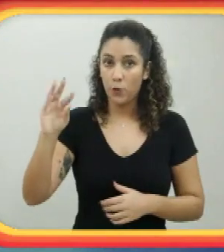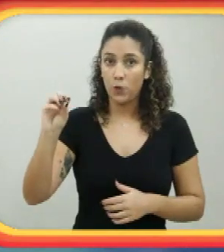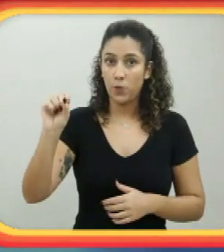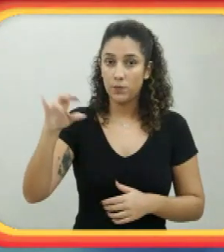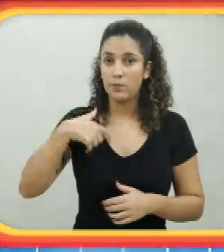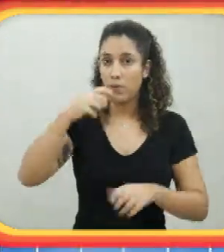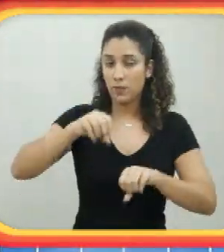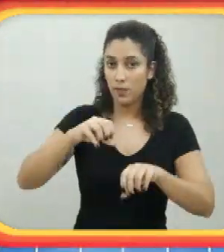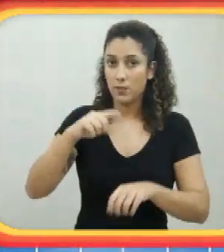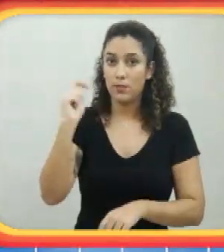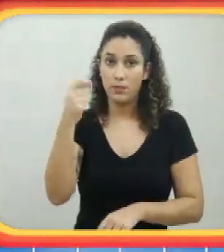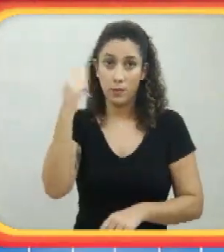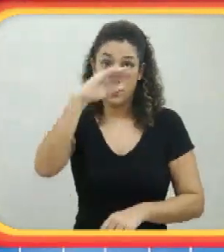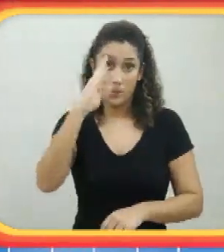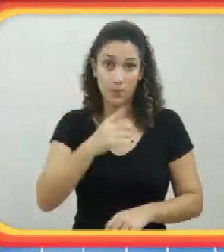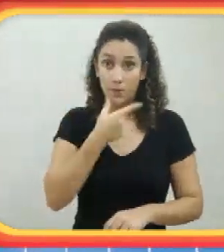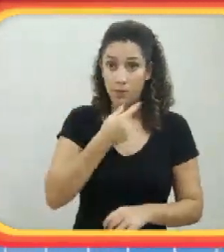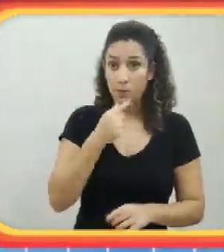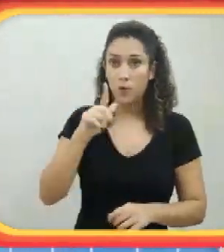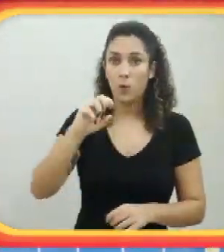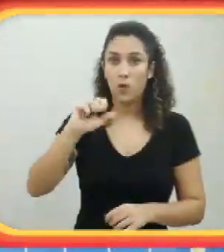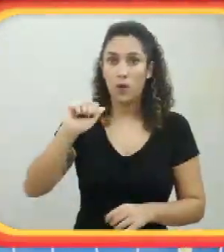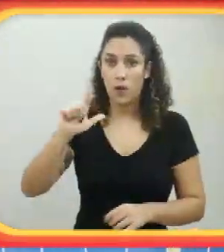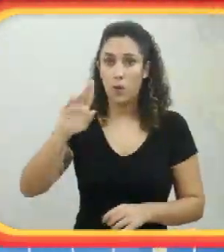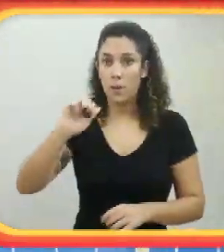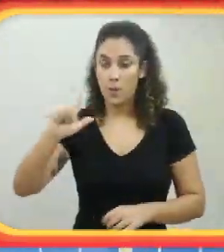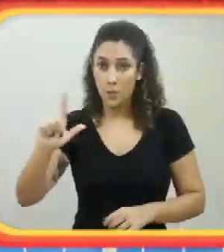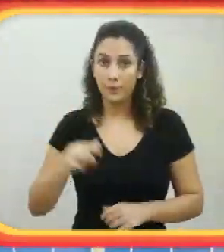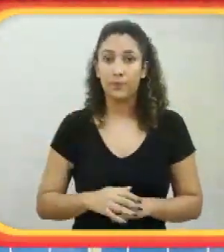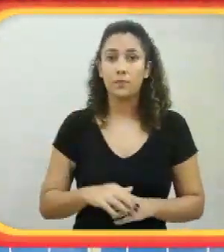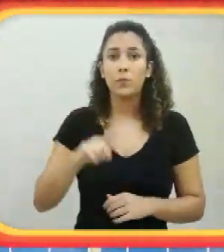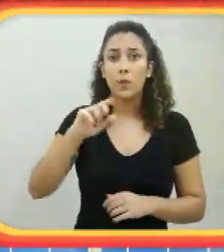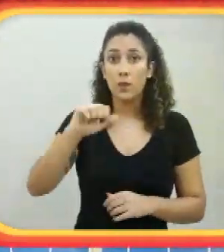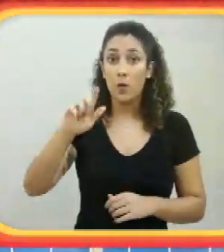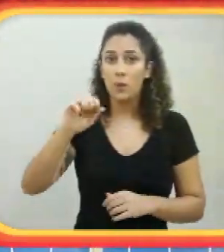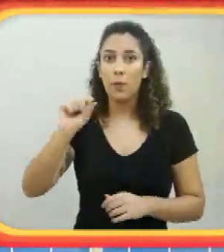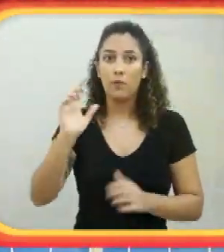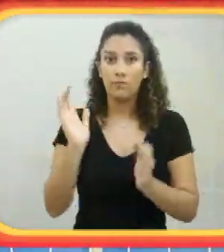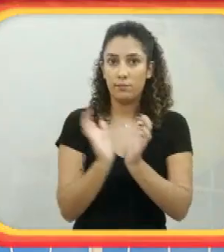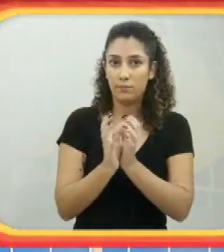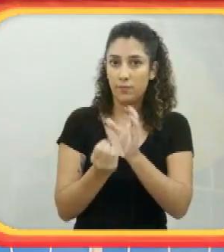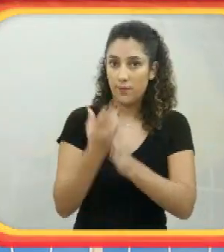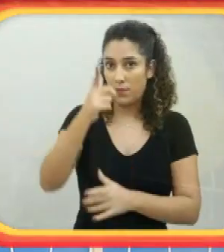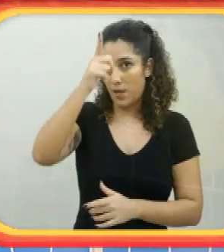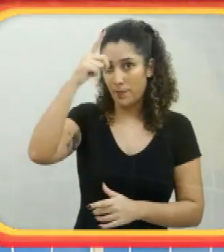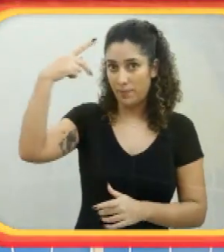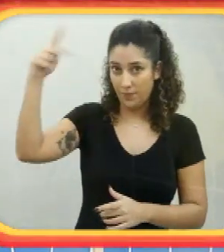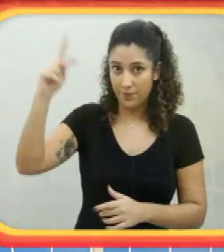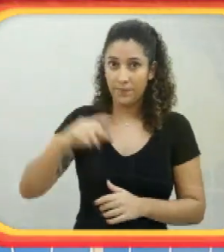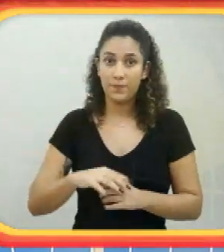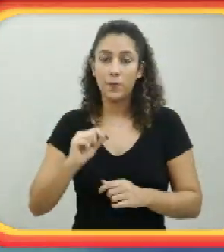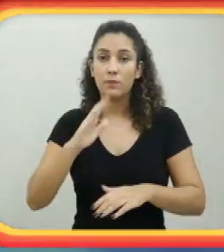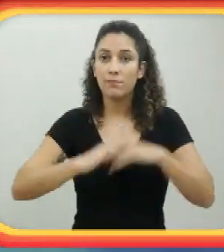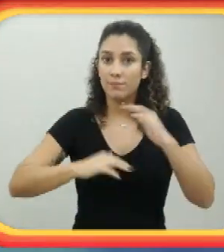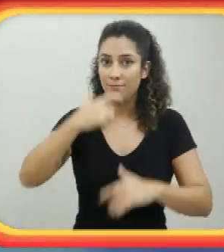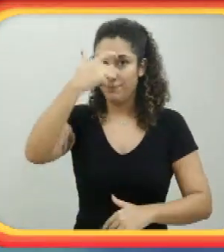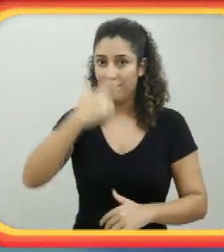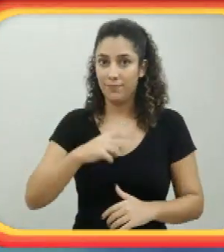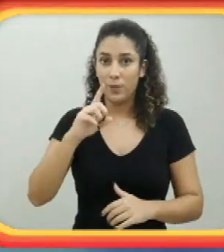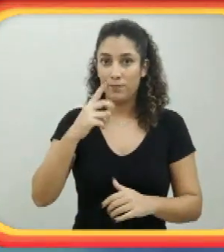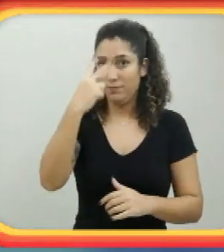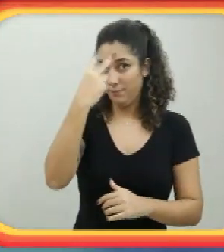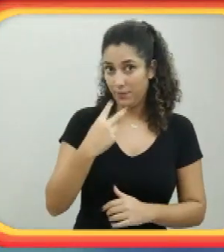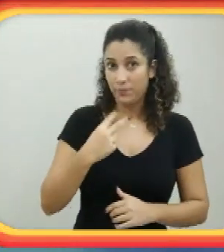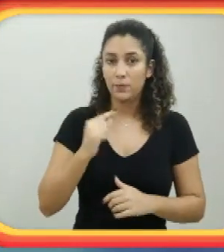masculina de golbol. O golbol é um esporte criado por um alemão e um austríaco, para reabilitar pessoas com deficiência visual. Com o